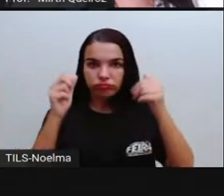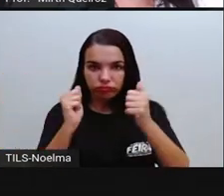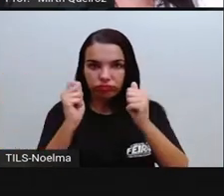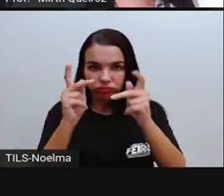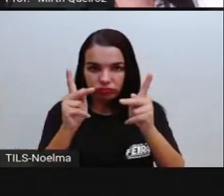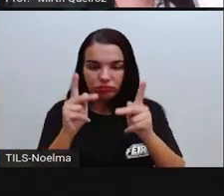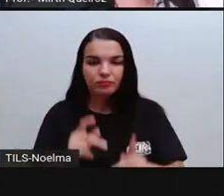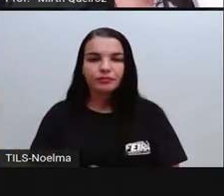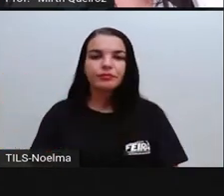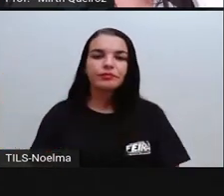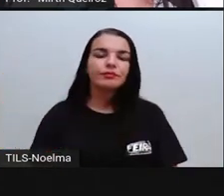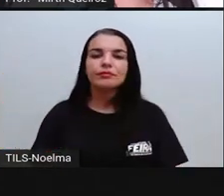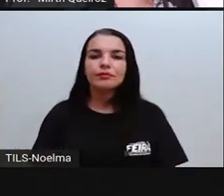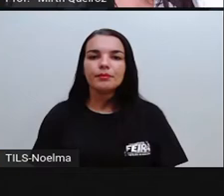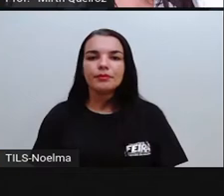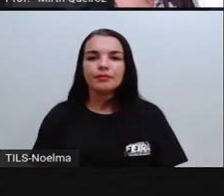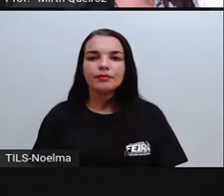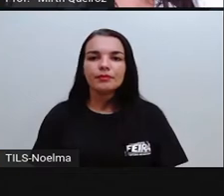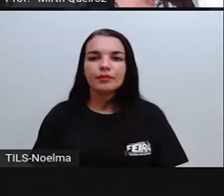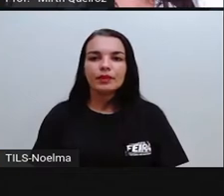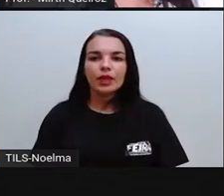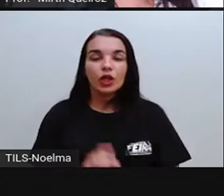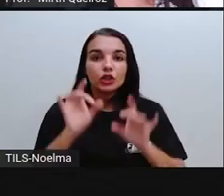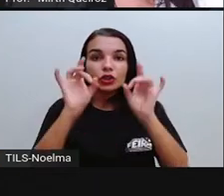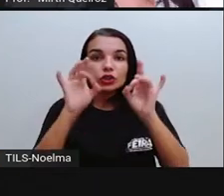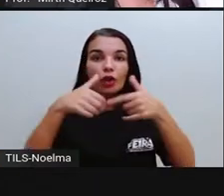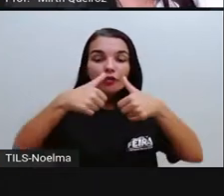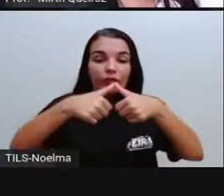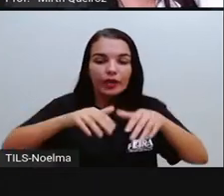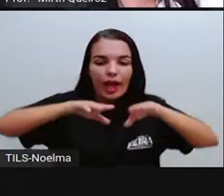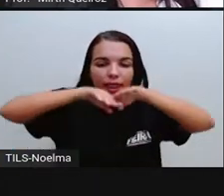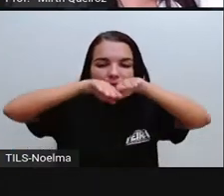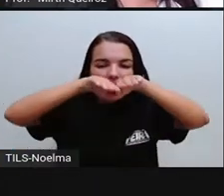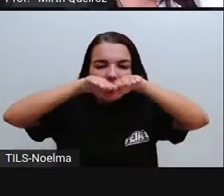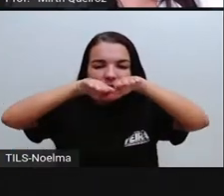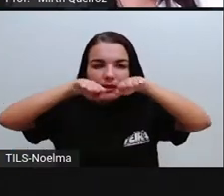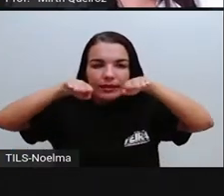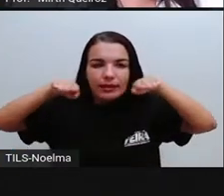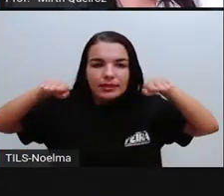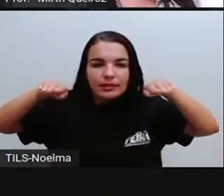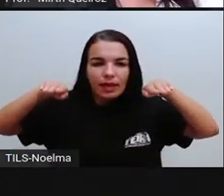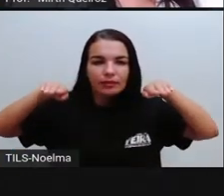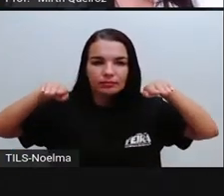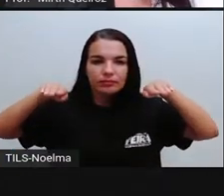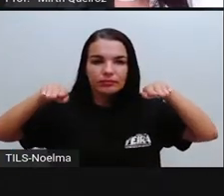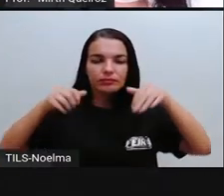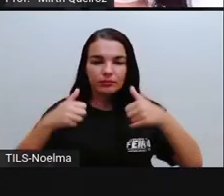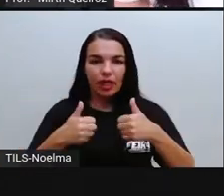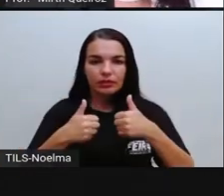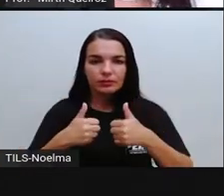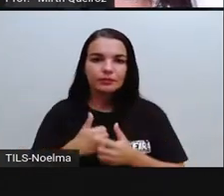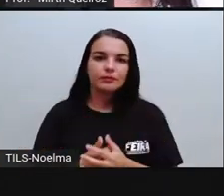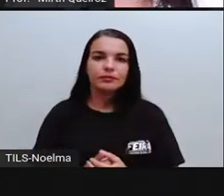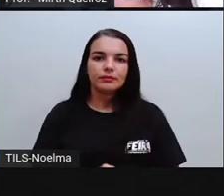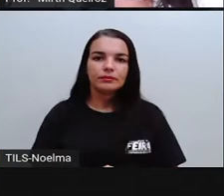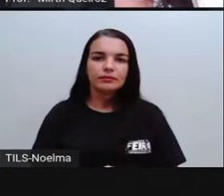toda a borda de forma que deixe só o fundo, que é aquela parte planinha, reta, certo? E o